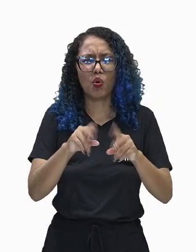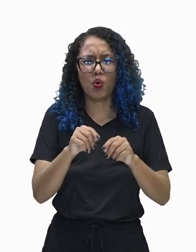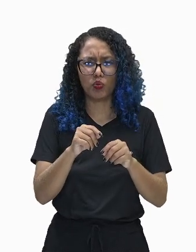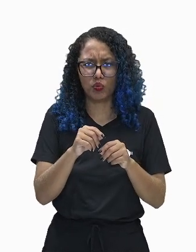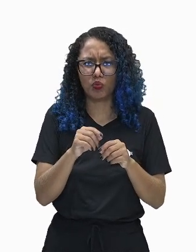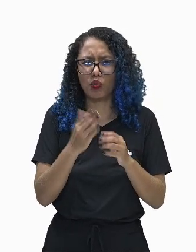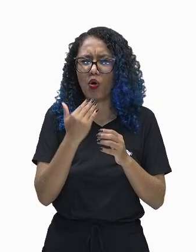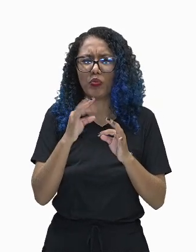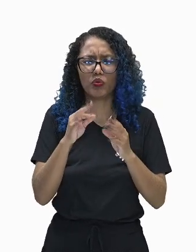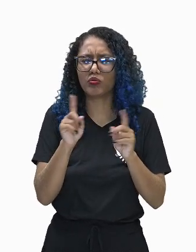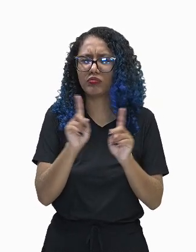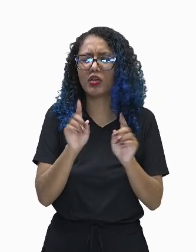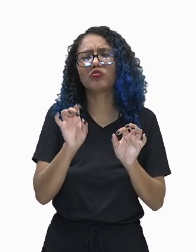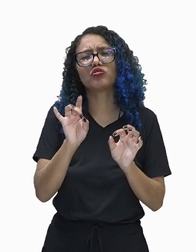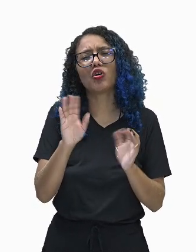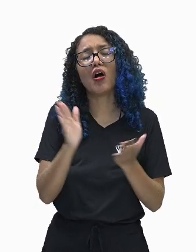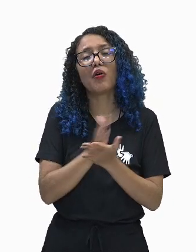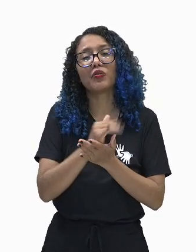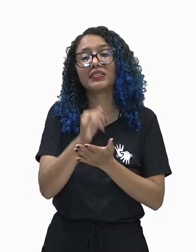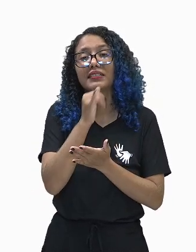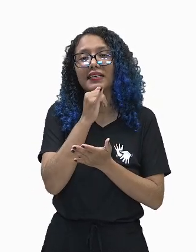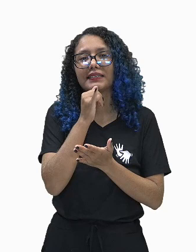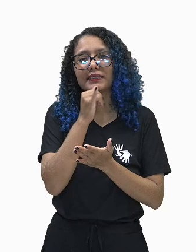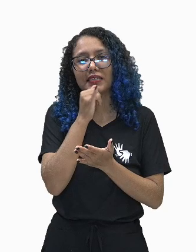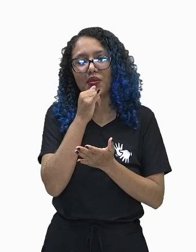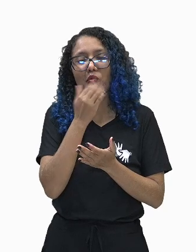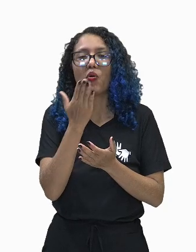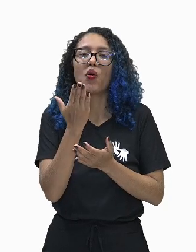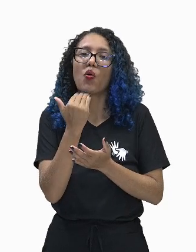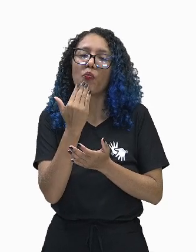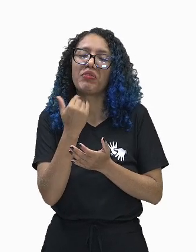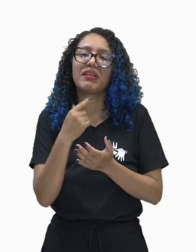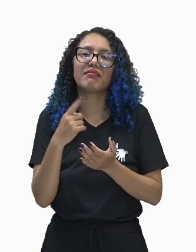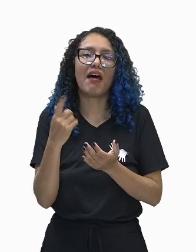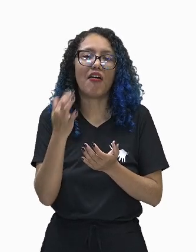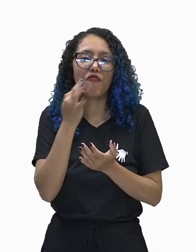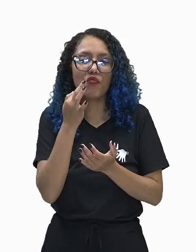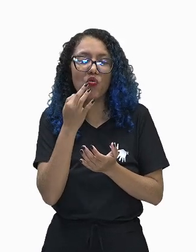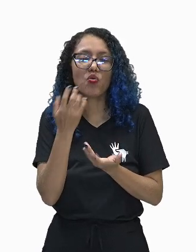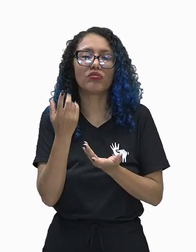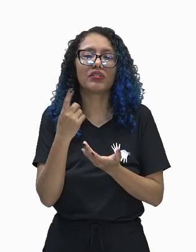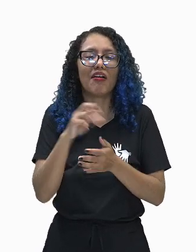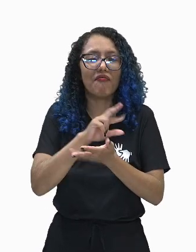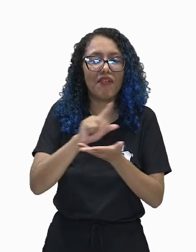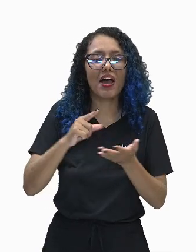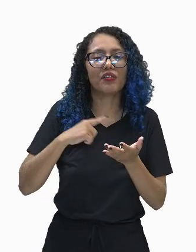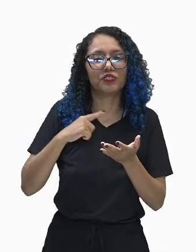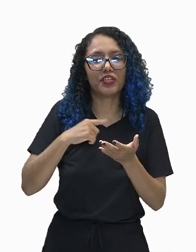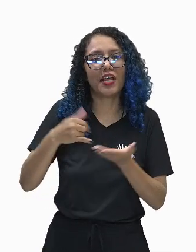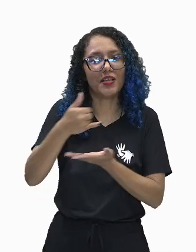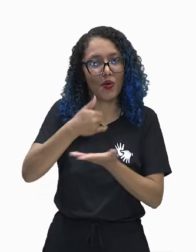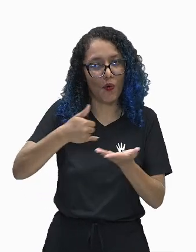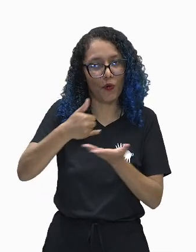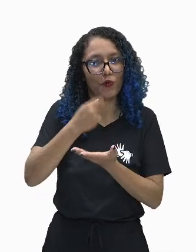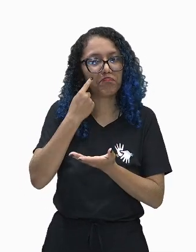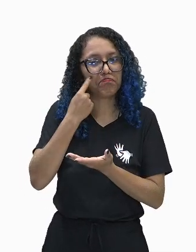generalizada desses compostos que contêm órgãos, aliás, óleos e gorduras.